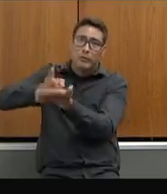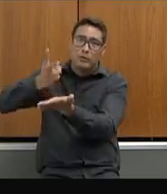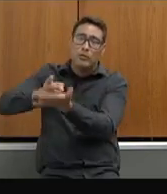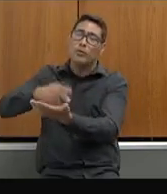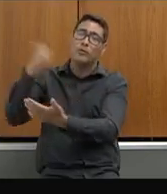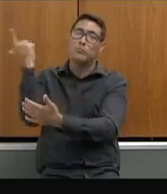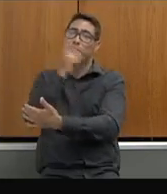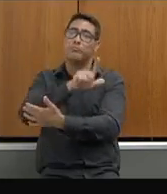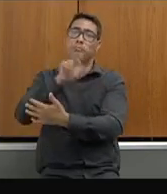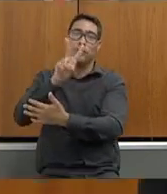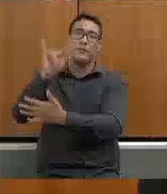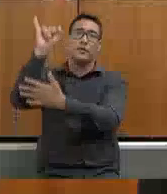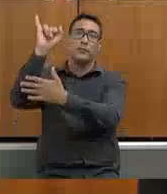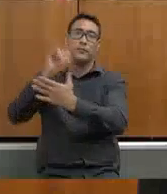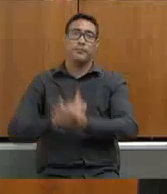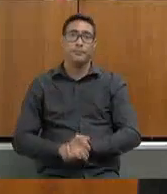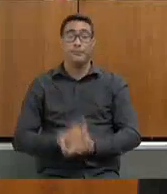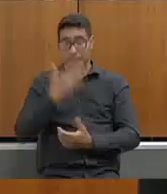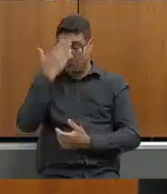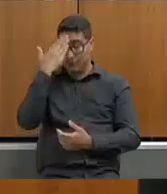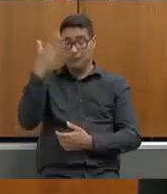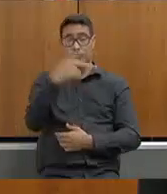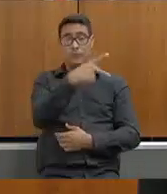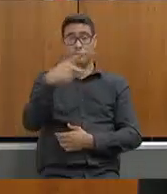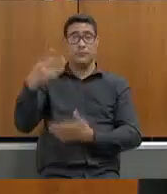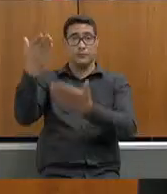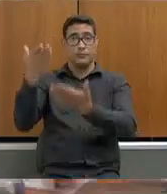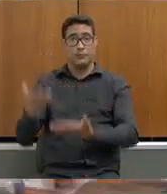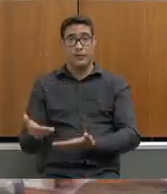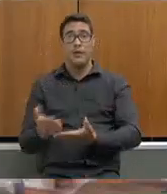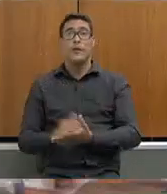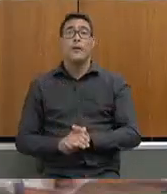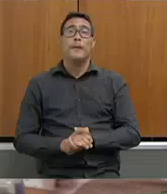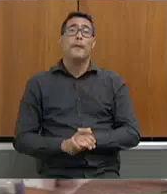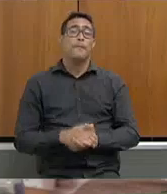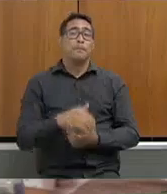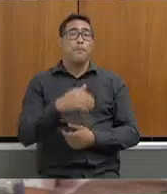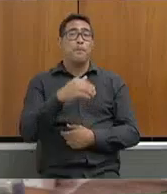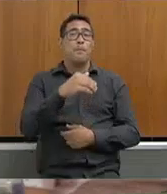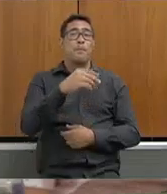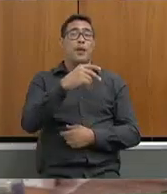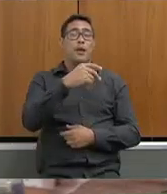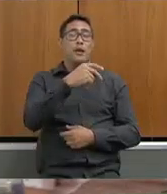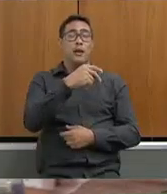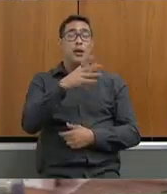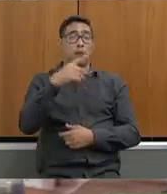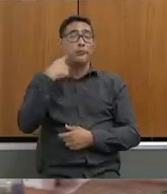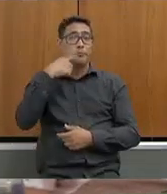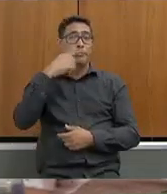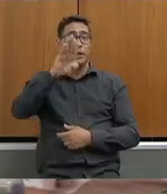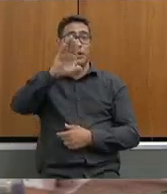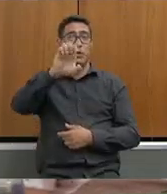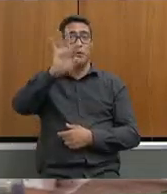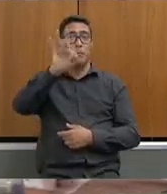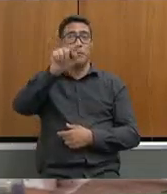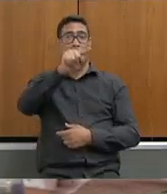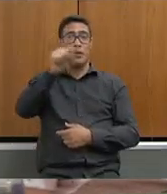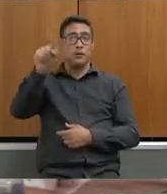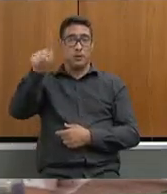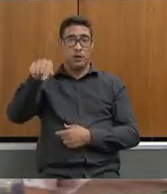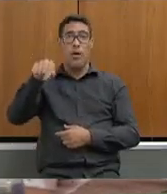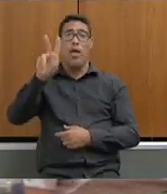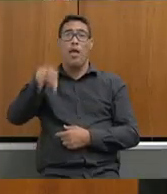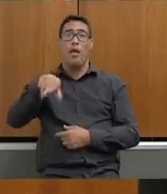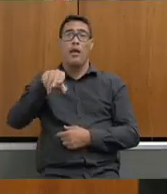obrigada presidenta obrigada deputada Ione passo as considerações do deputado Betão que está conosco virtualmente e é vice-presidente